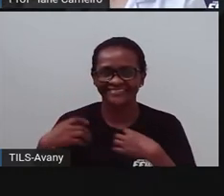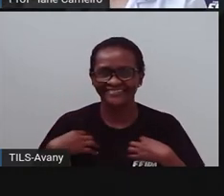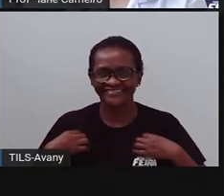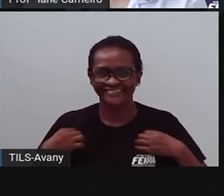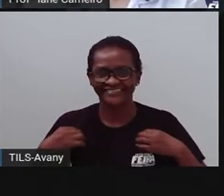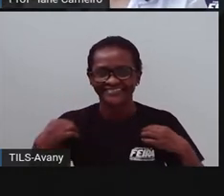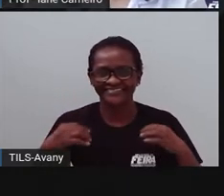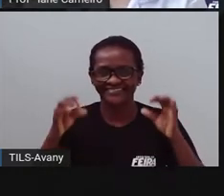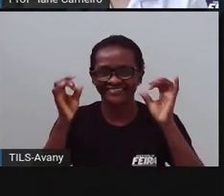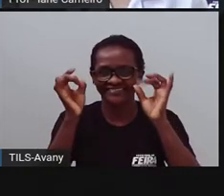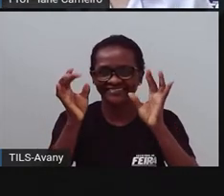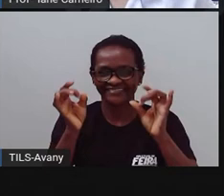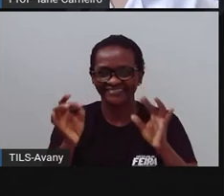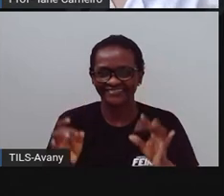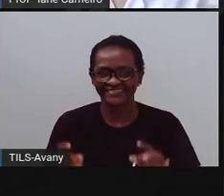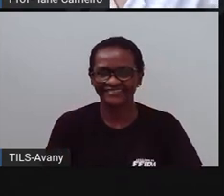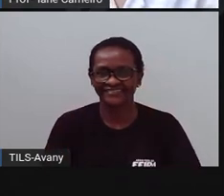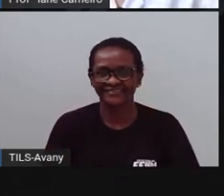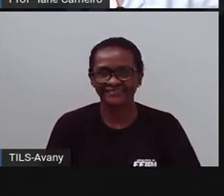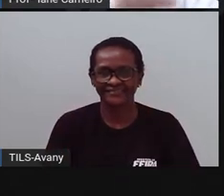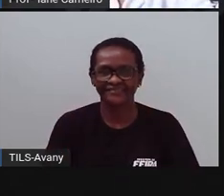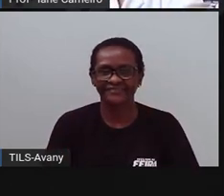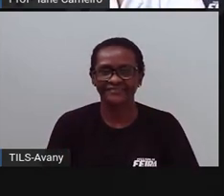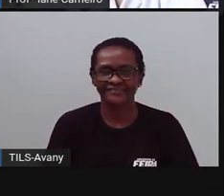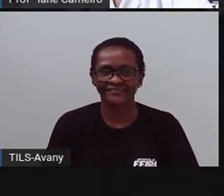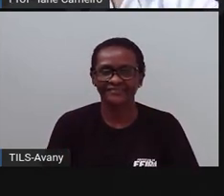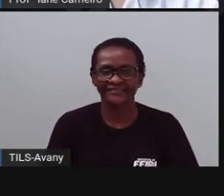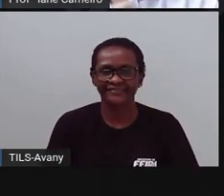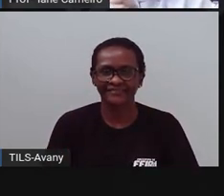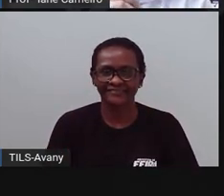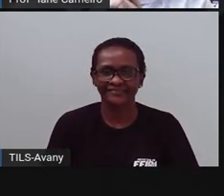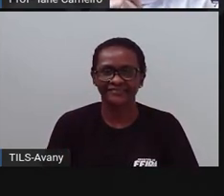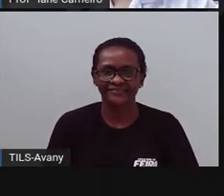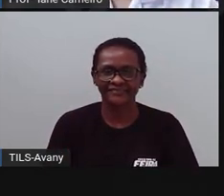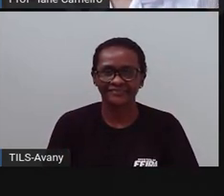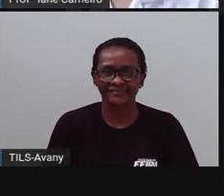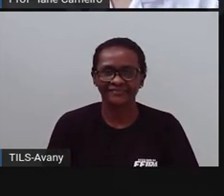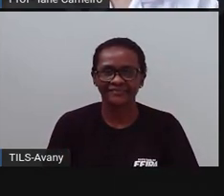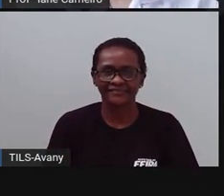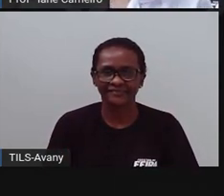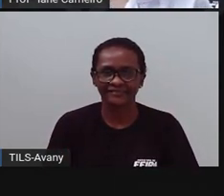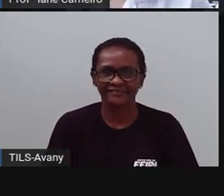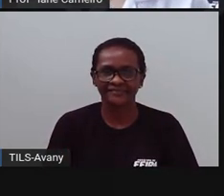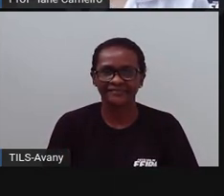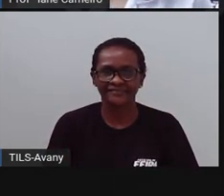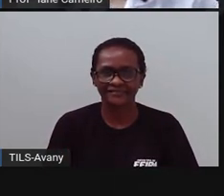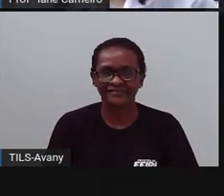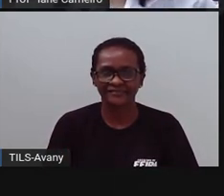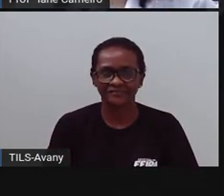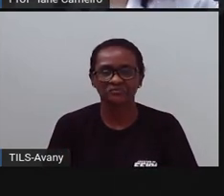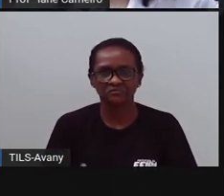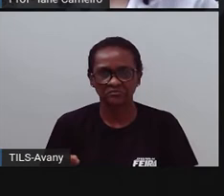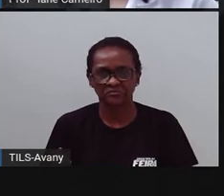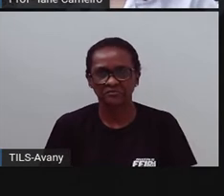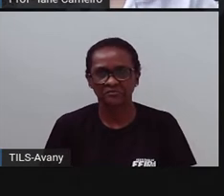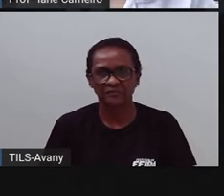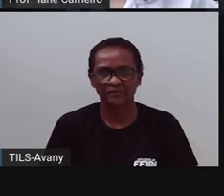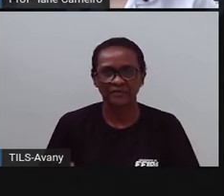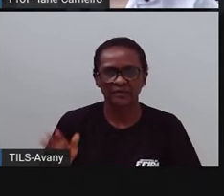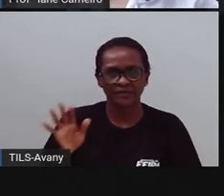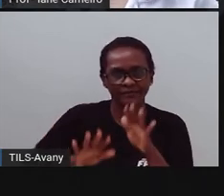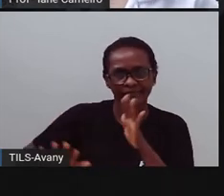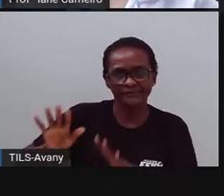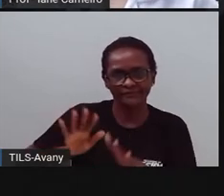Com a roupa de couro, para evitar que os galhos das plantas secas, né? Machuquem a pele